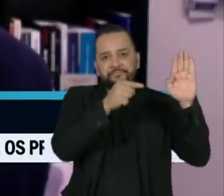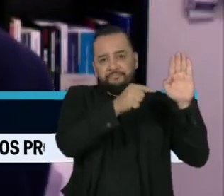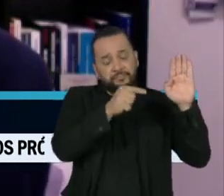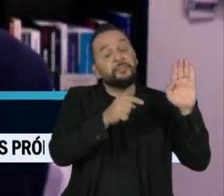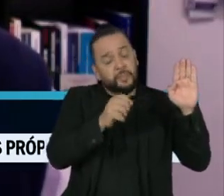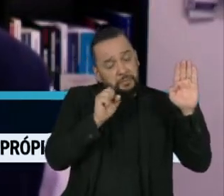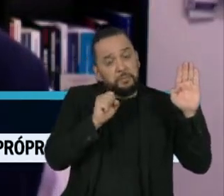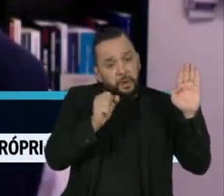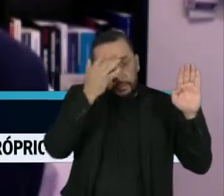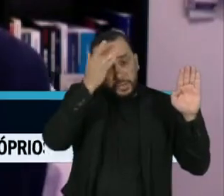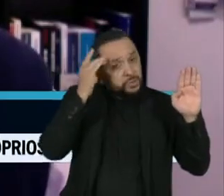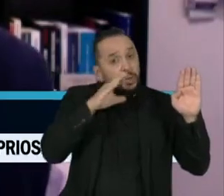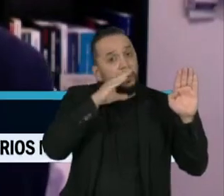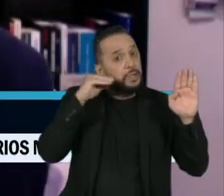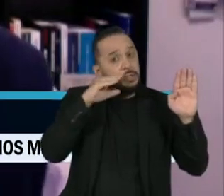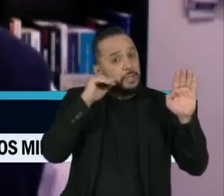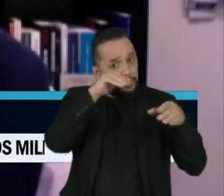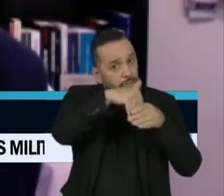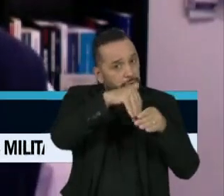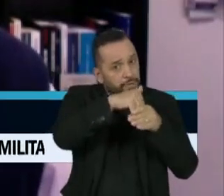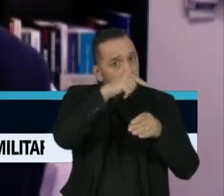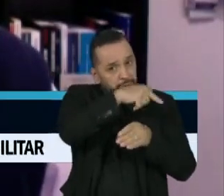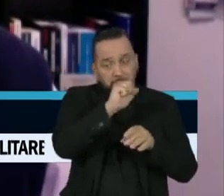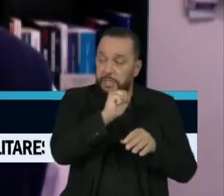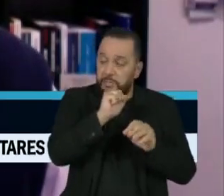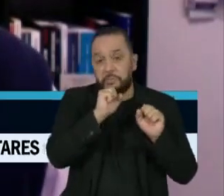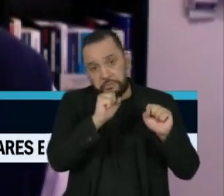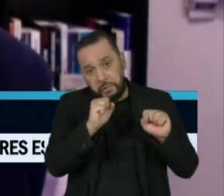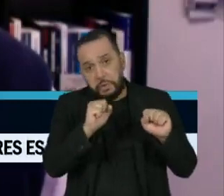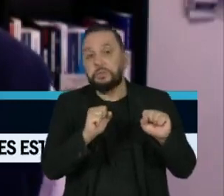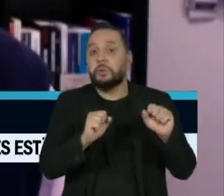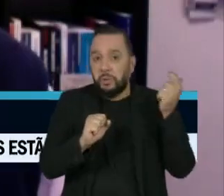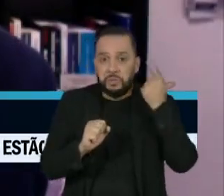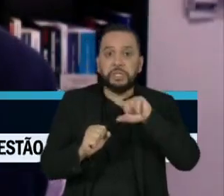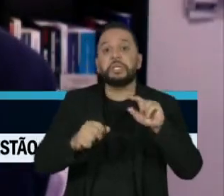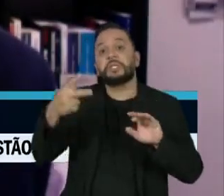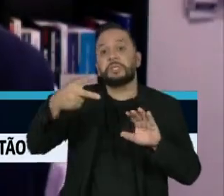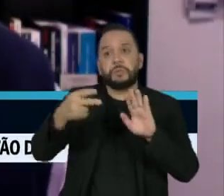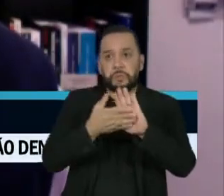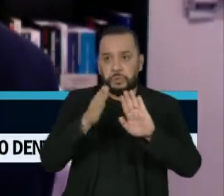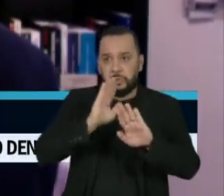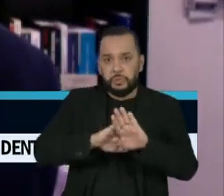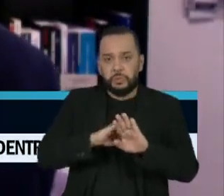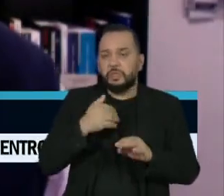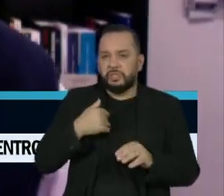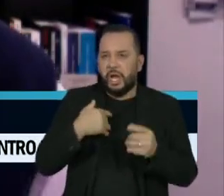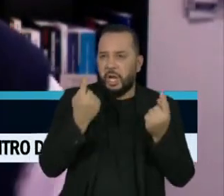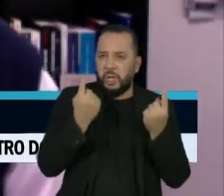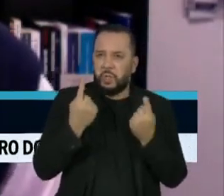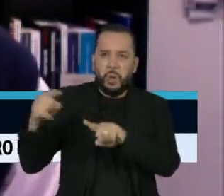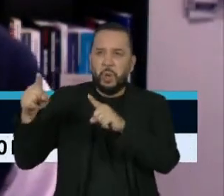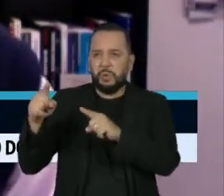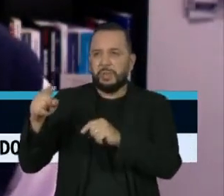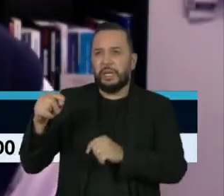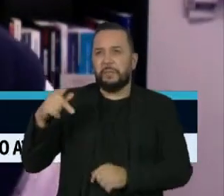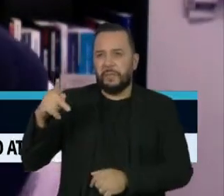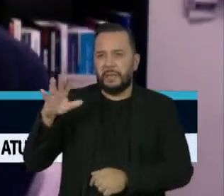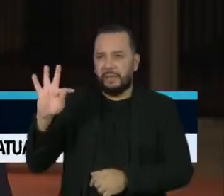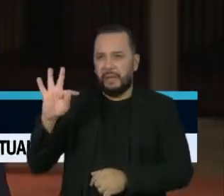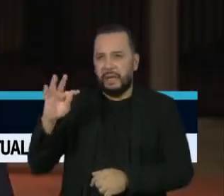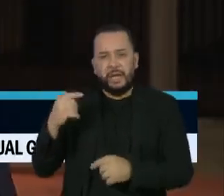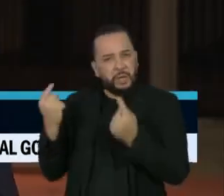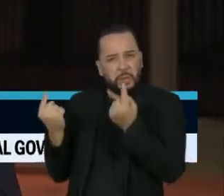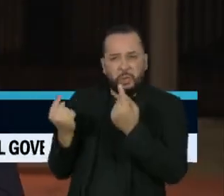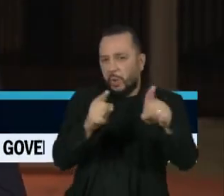ser a chave entre ter ou não um eventual segundo turno. É o antipetismo contra a rejeição ao governo Bolsonaro.